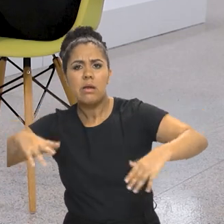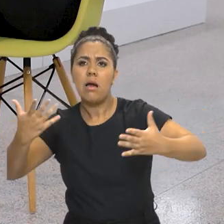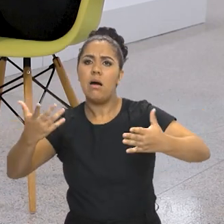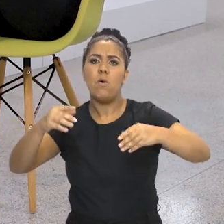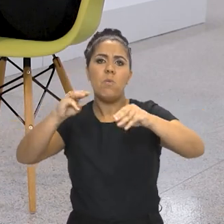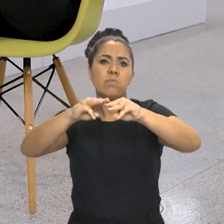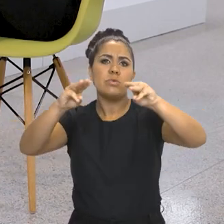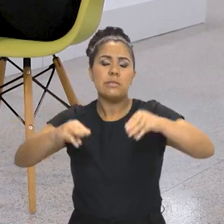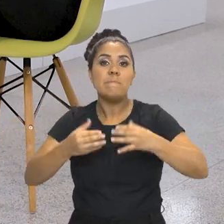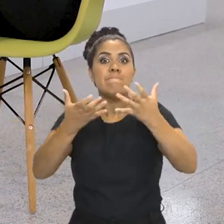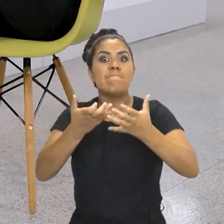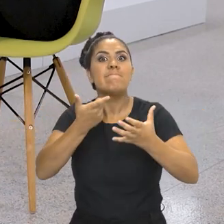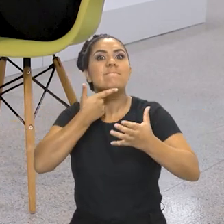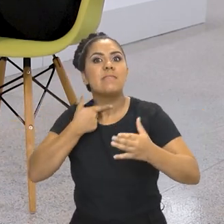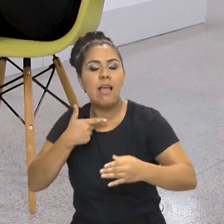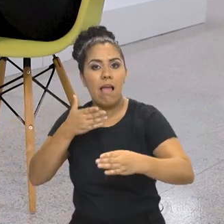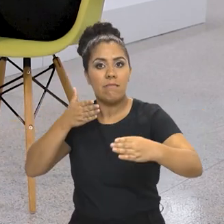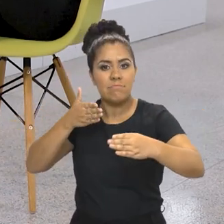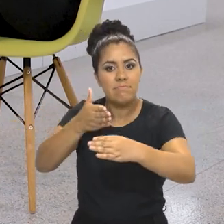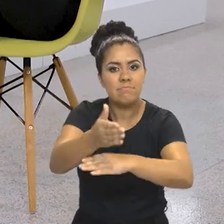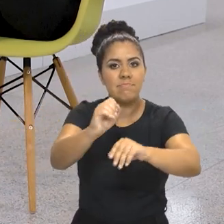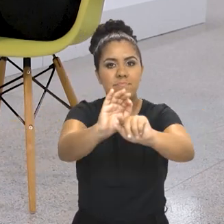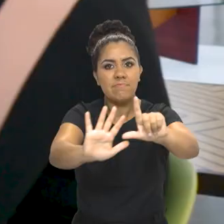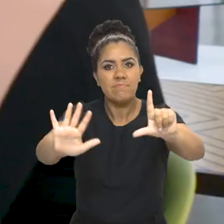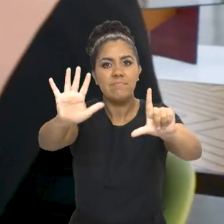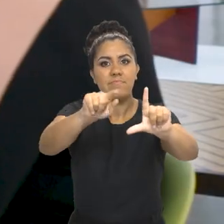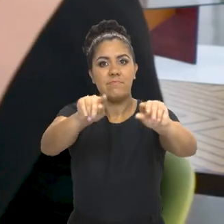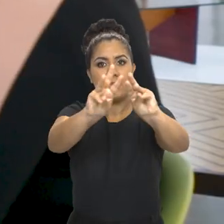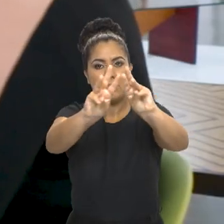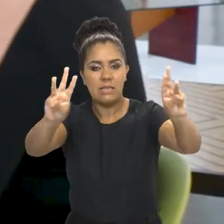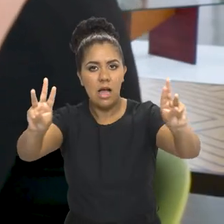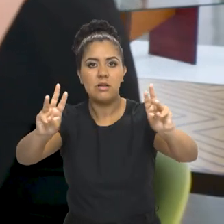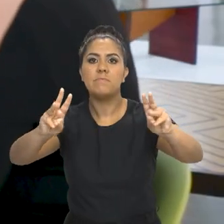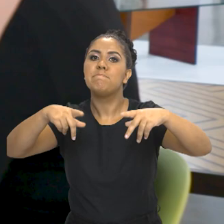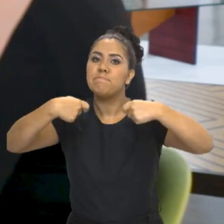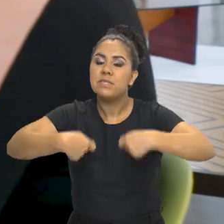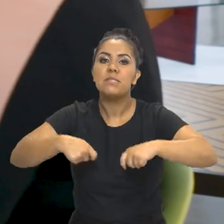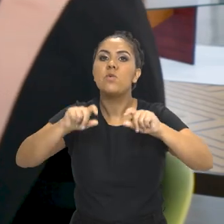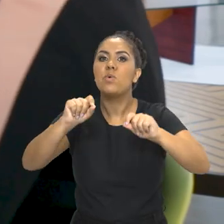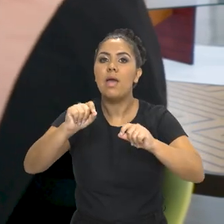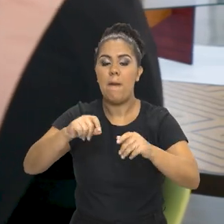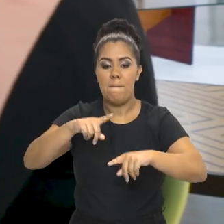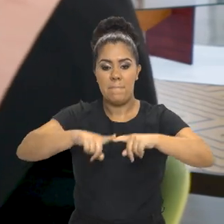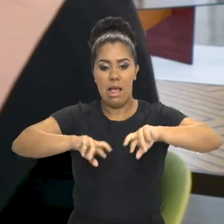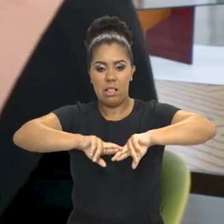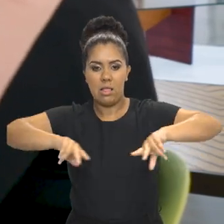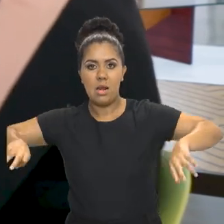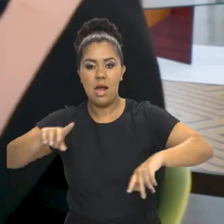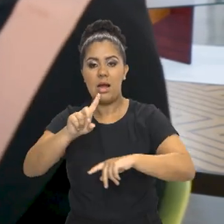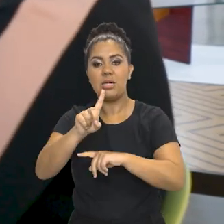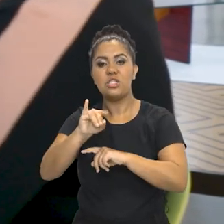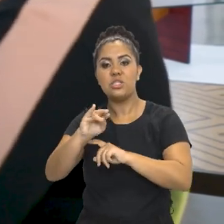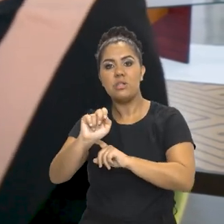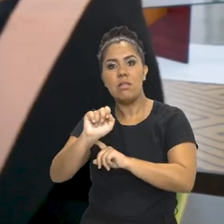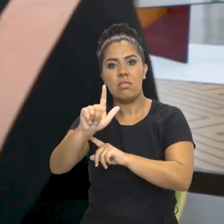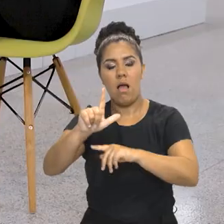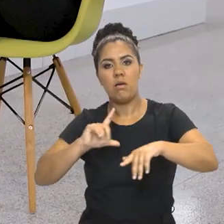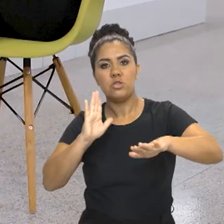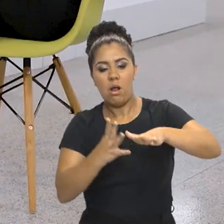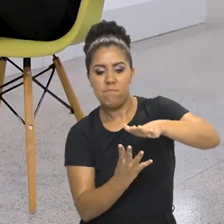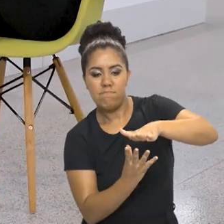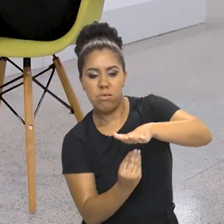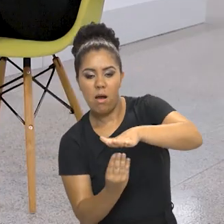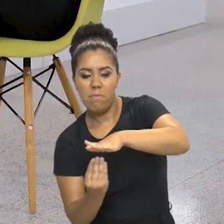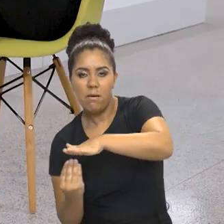interesse em colocar nessa plataforma do brasiliana, é importante que esse material já esteja todo digitalizado, né, porque geralmente esses museus já